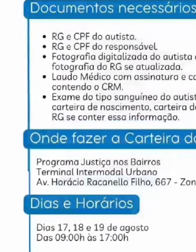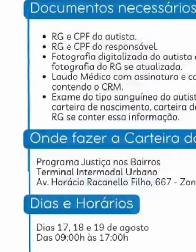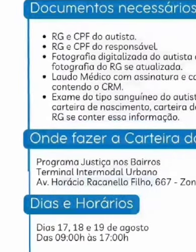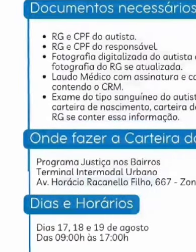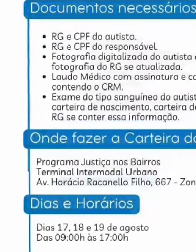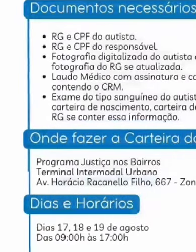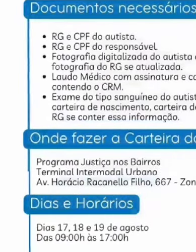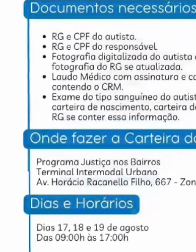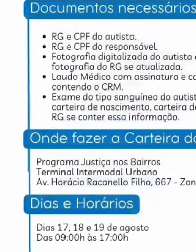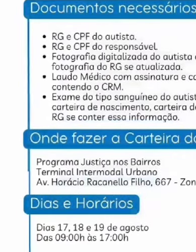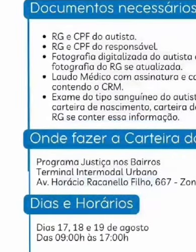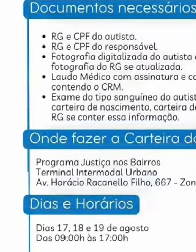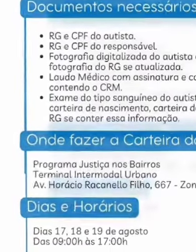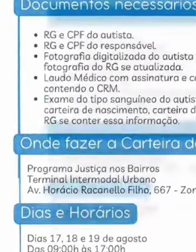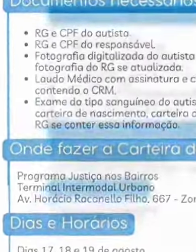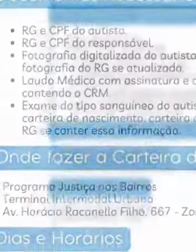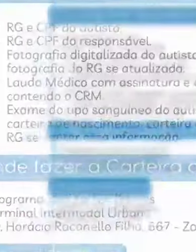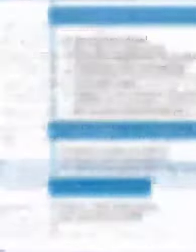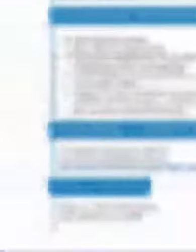Dias 17, 20 de agosto Abertura